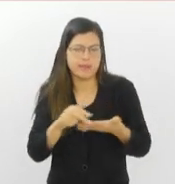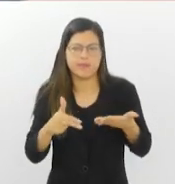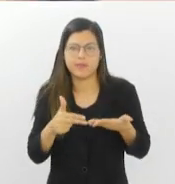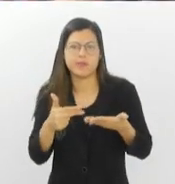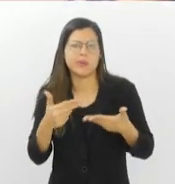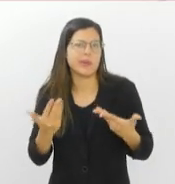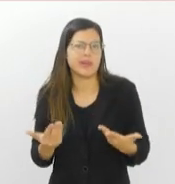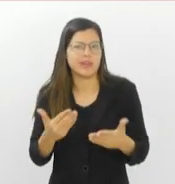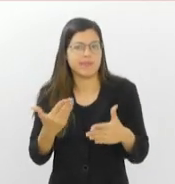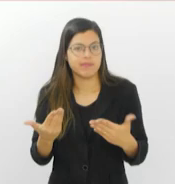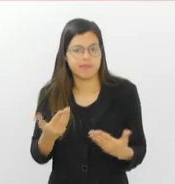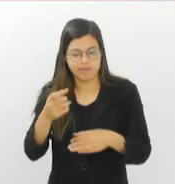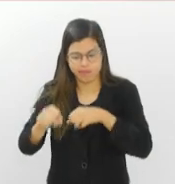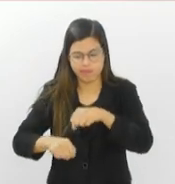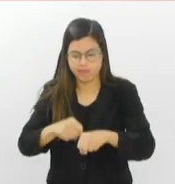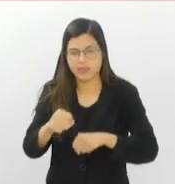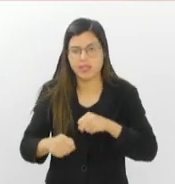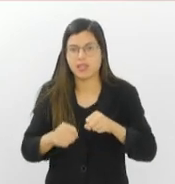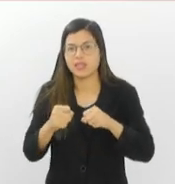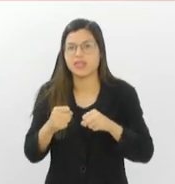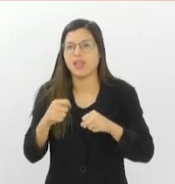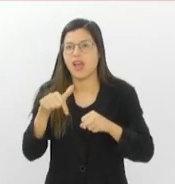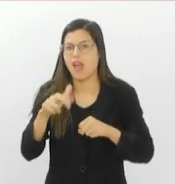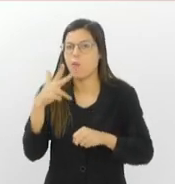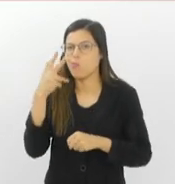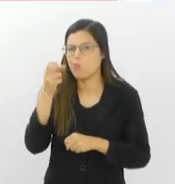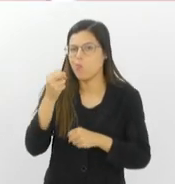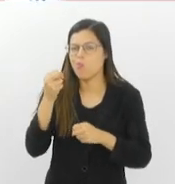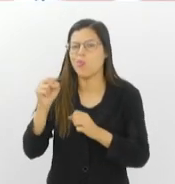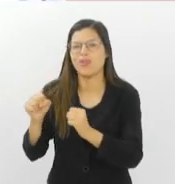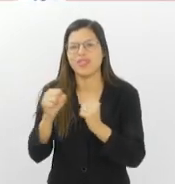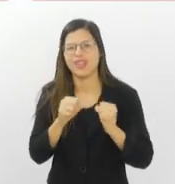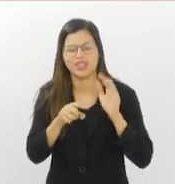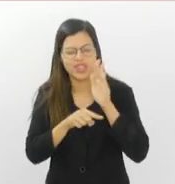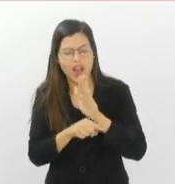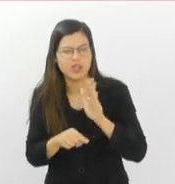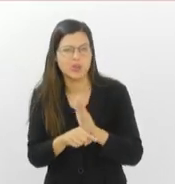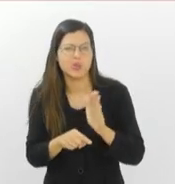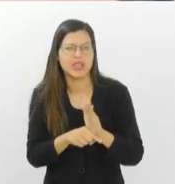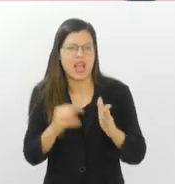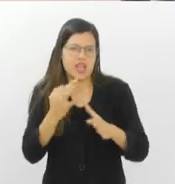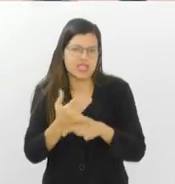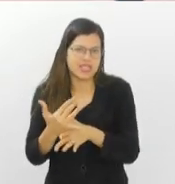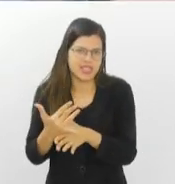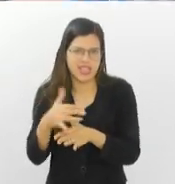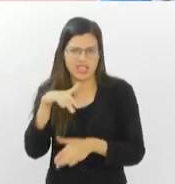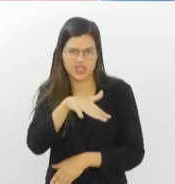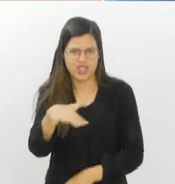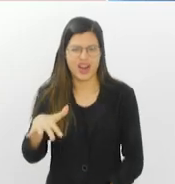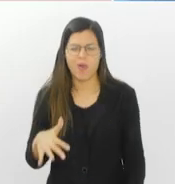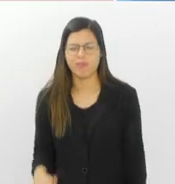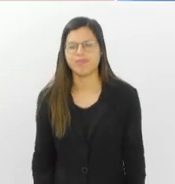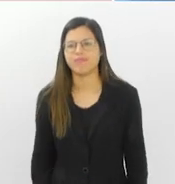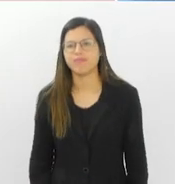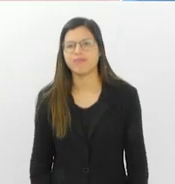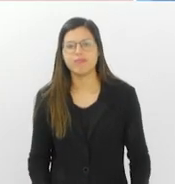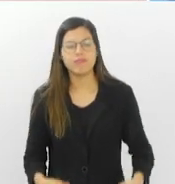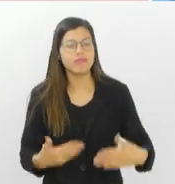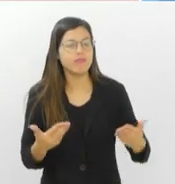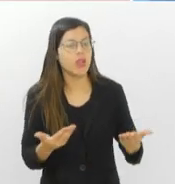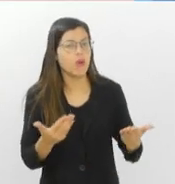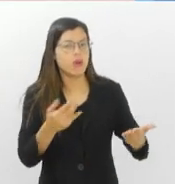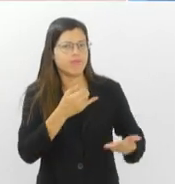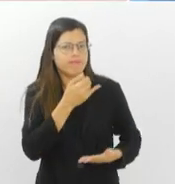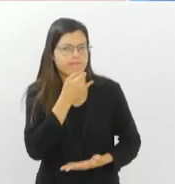bicicleta tem esse potencial, esse poder de ajudar a si e ajudar os outros. Usar a cidade como uma forma geral. Agora, infelizmente, a gente ainda vê